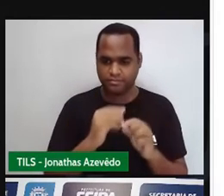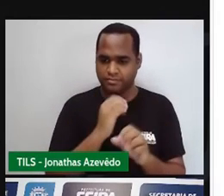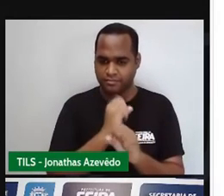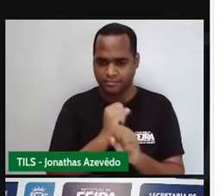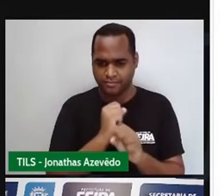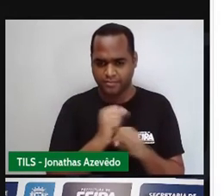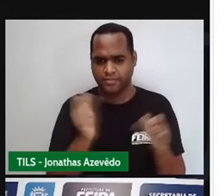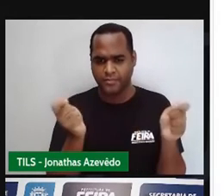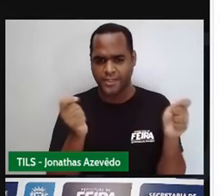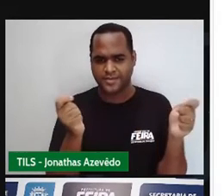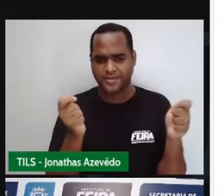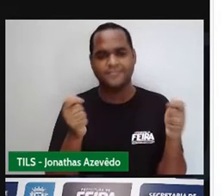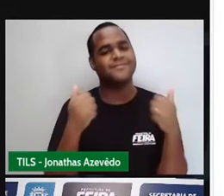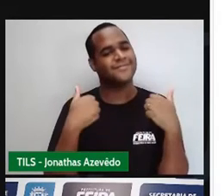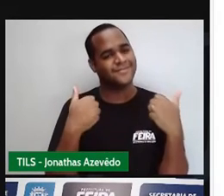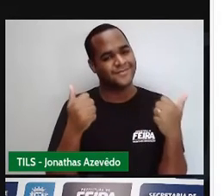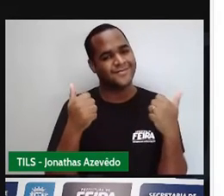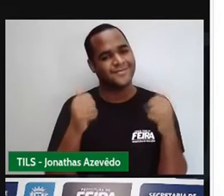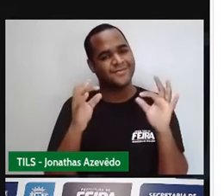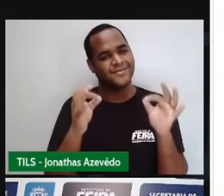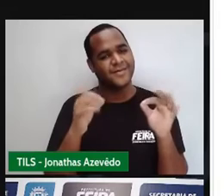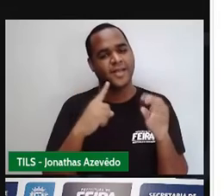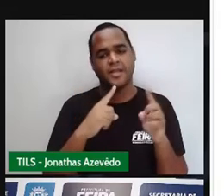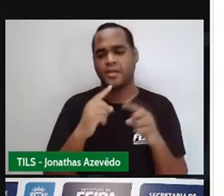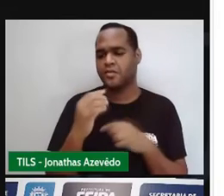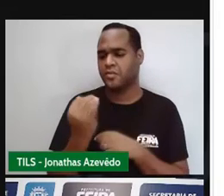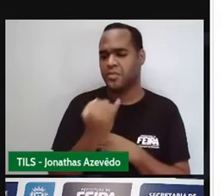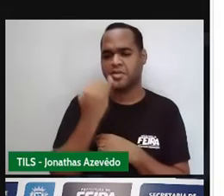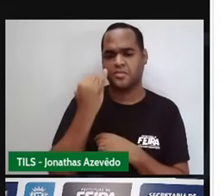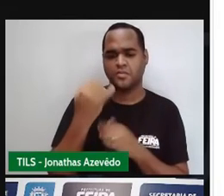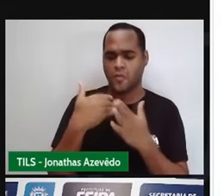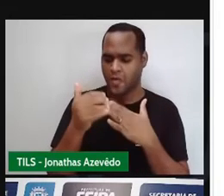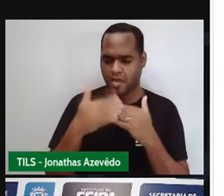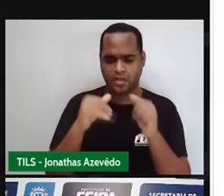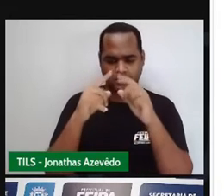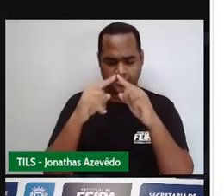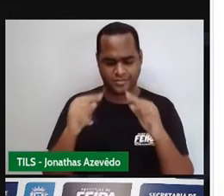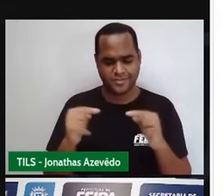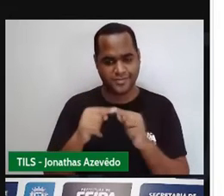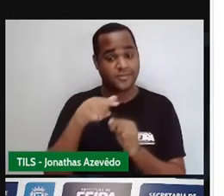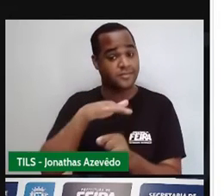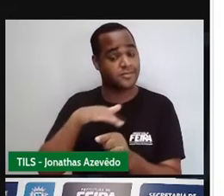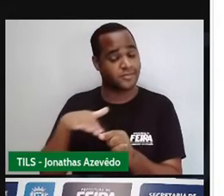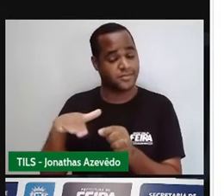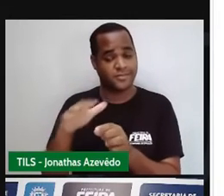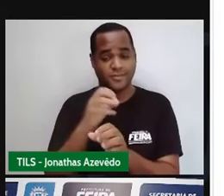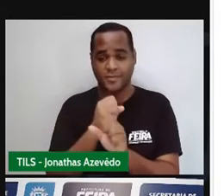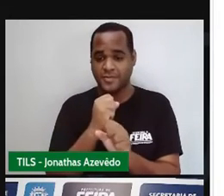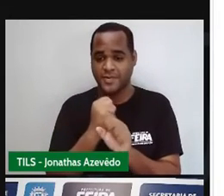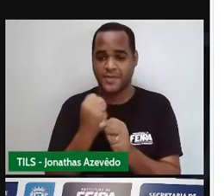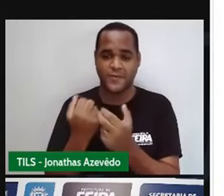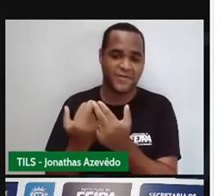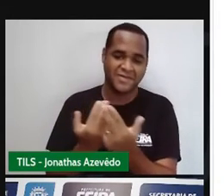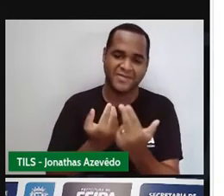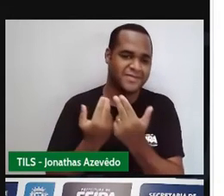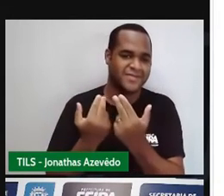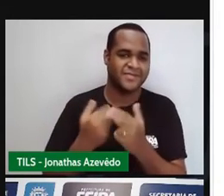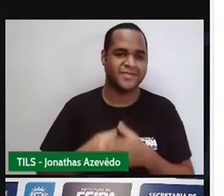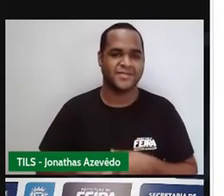É isso aí. Tá? Não importa o de triângulo. A forma de calcular a área vai ser essa. Tá bom?